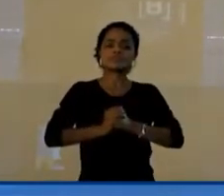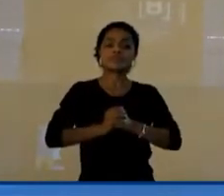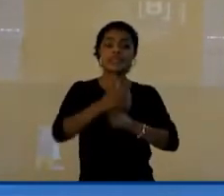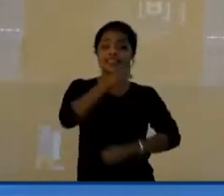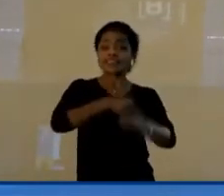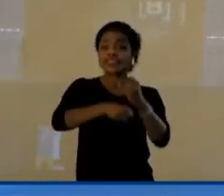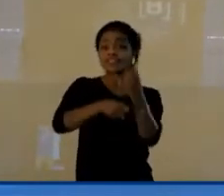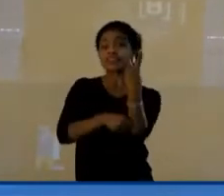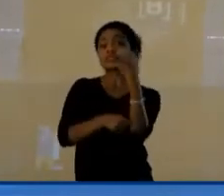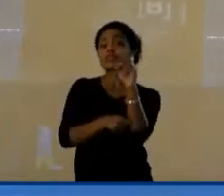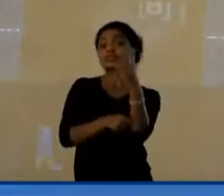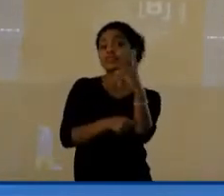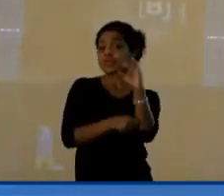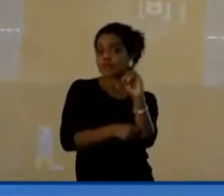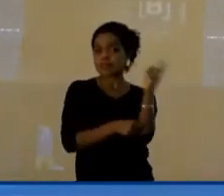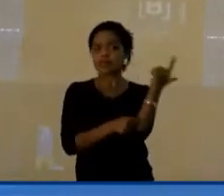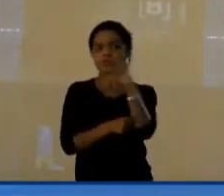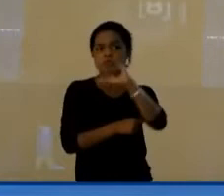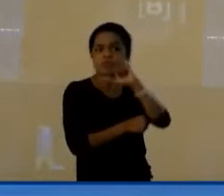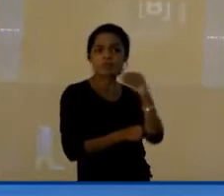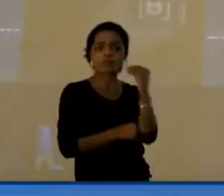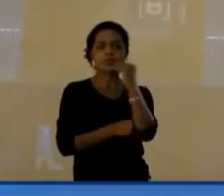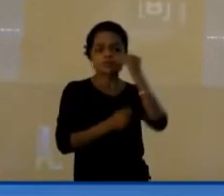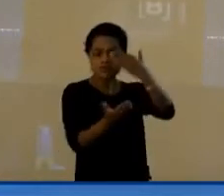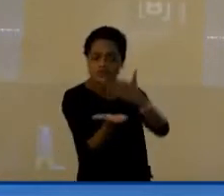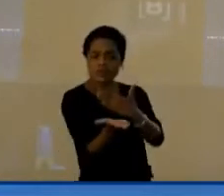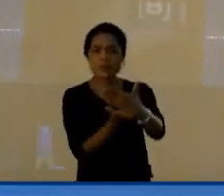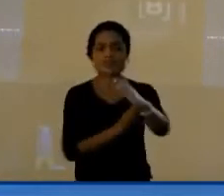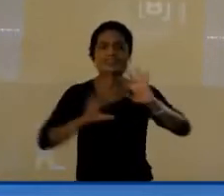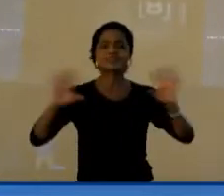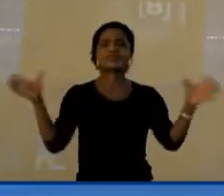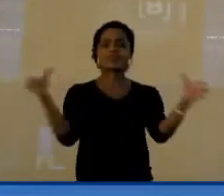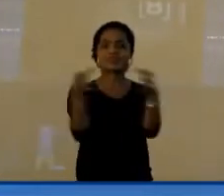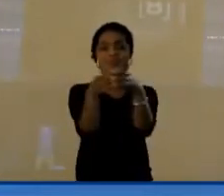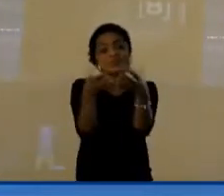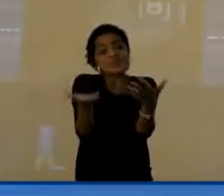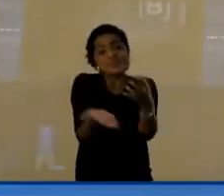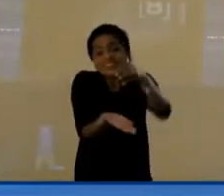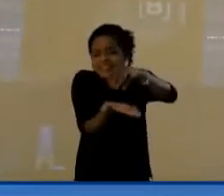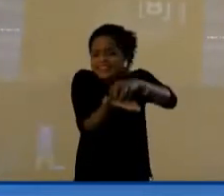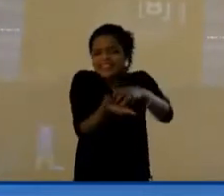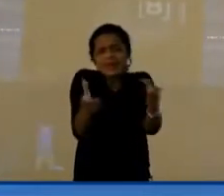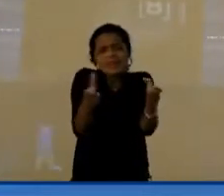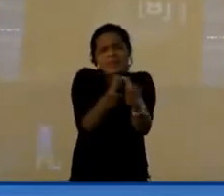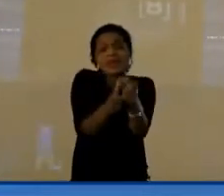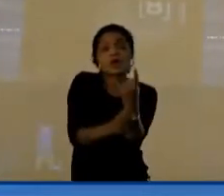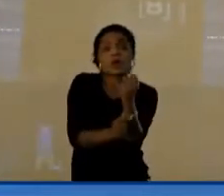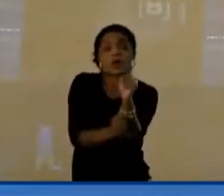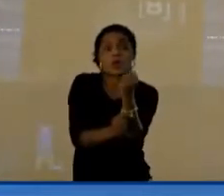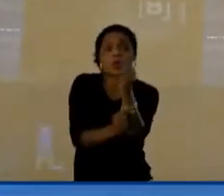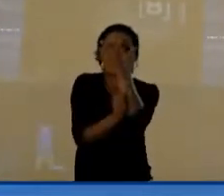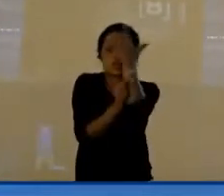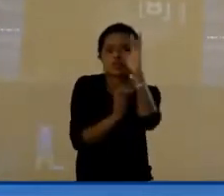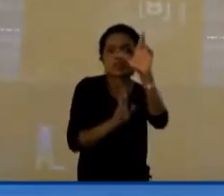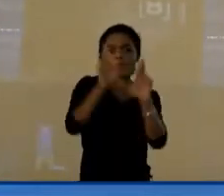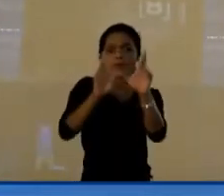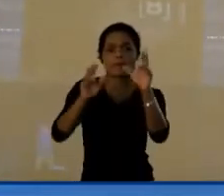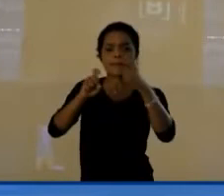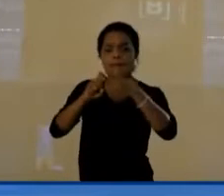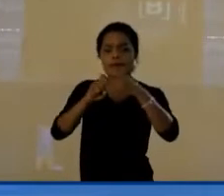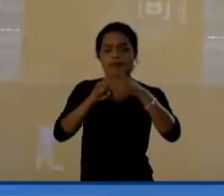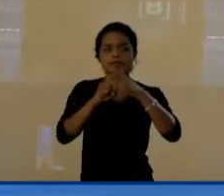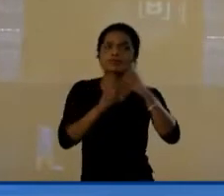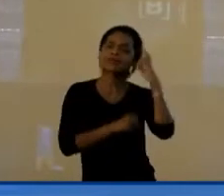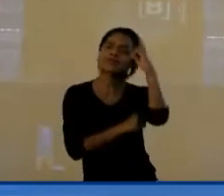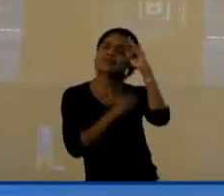Em 2010 nós tivemos a oportunidade de começar Oncoclínicas com a nossa clínica, com oito oncologistas. E o sonho